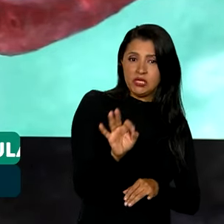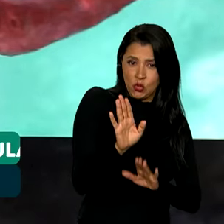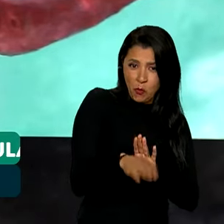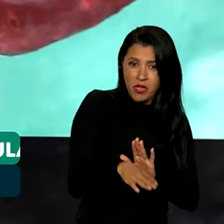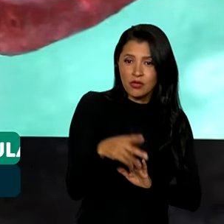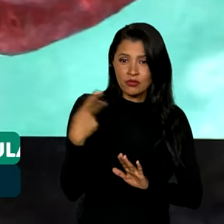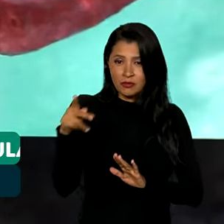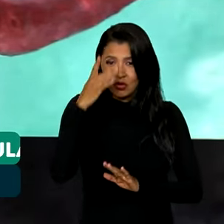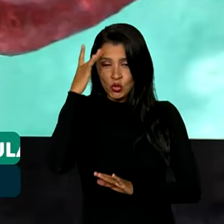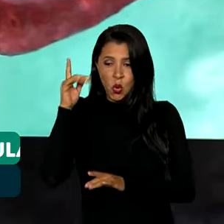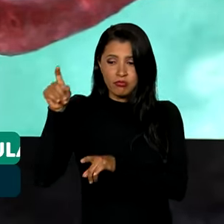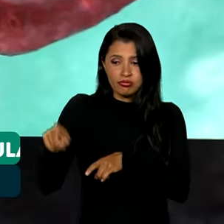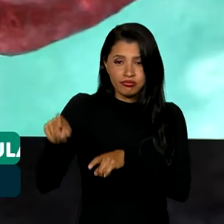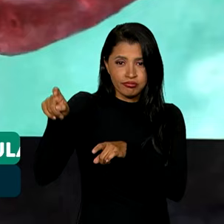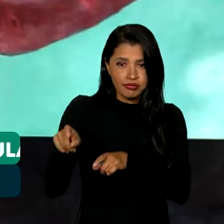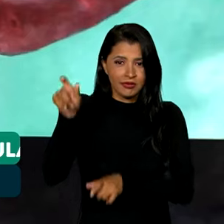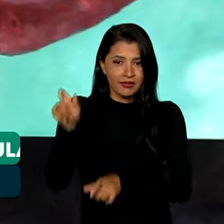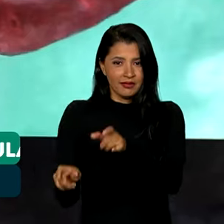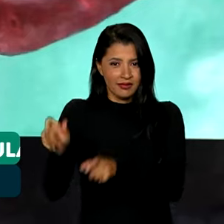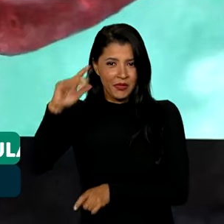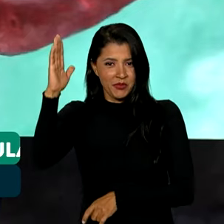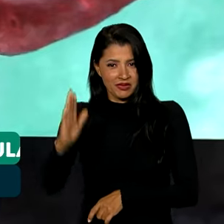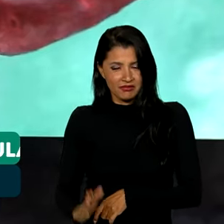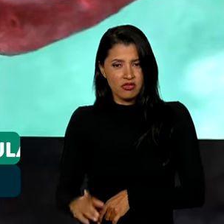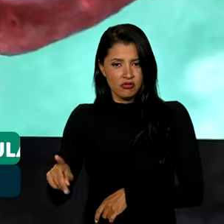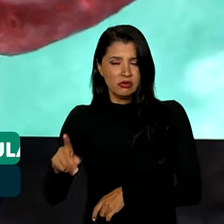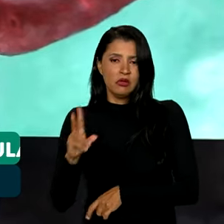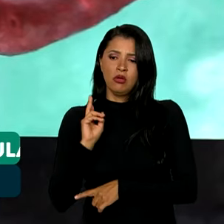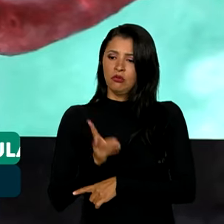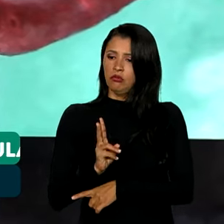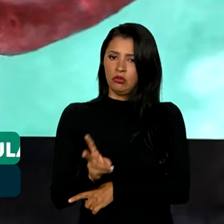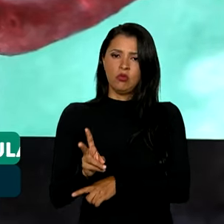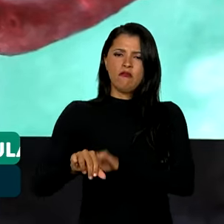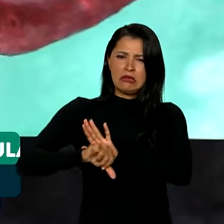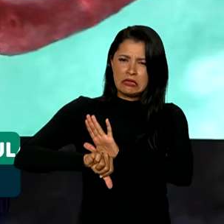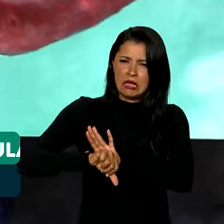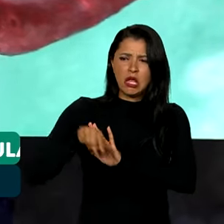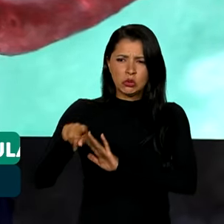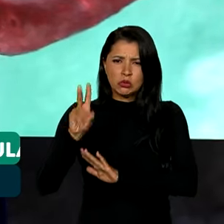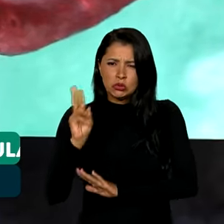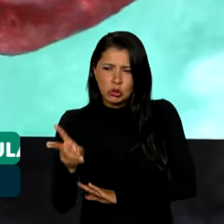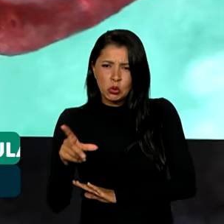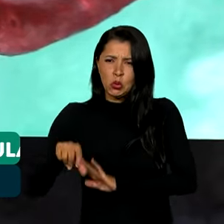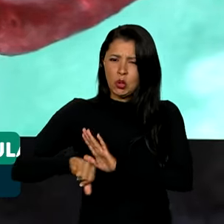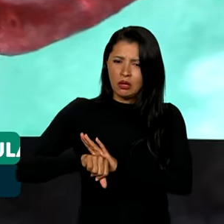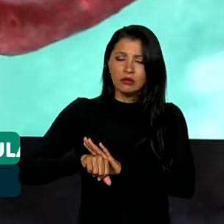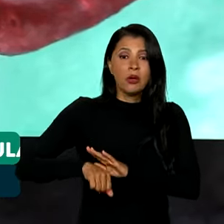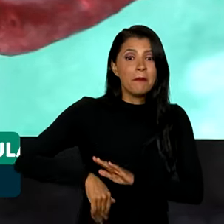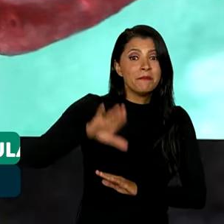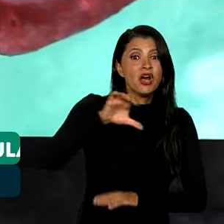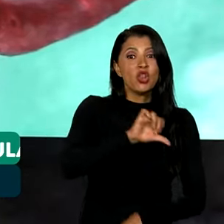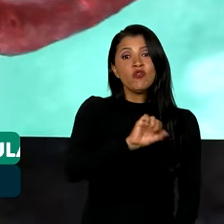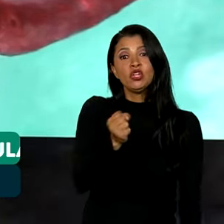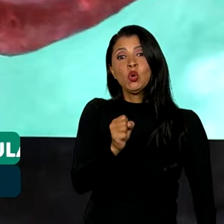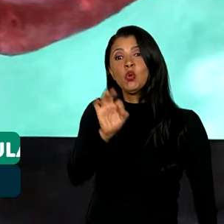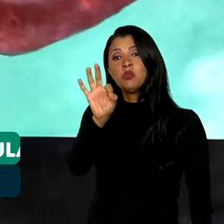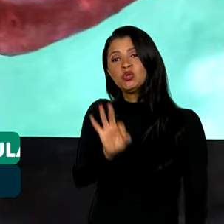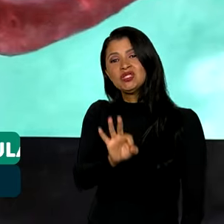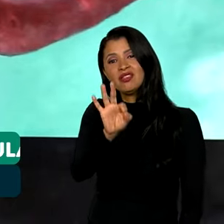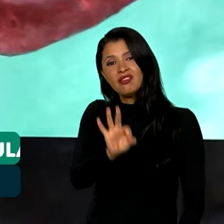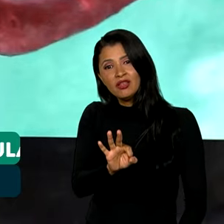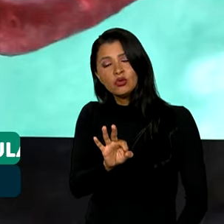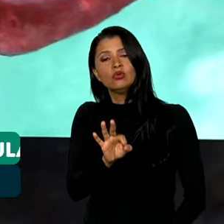produtores brasileiros que insistem em cometer crimes ambientais, portanto mais de 98%